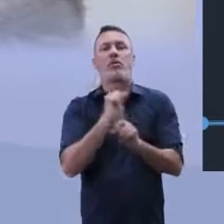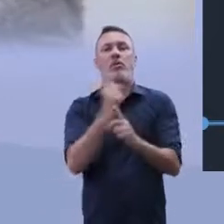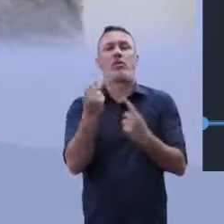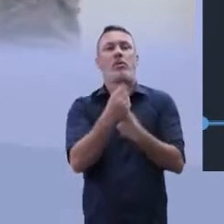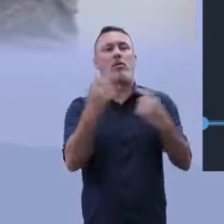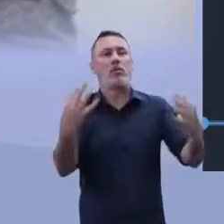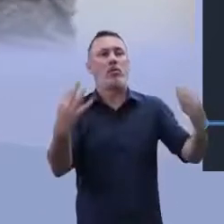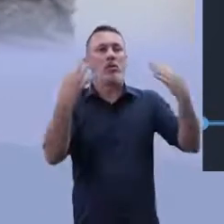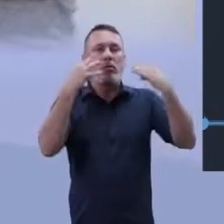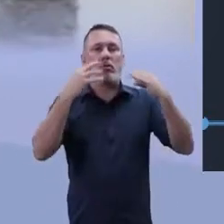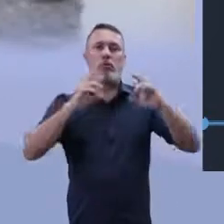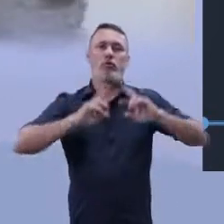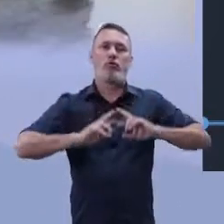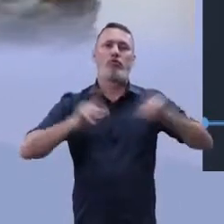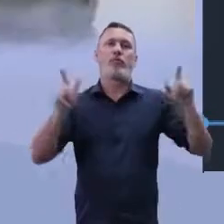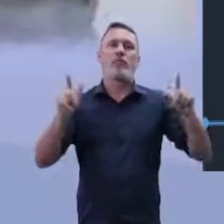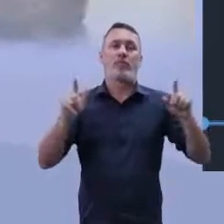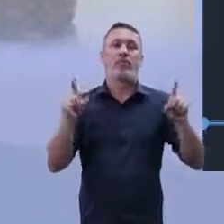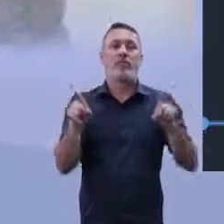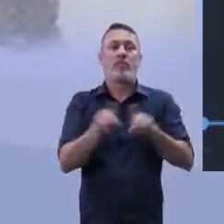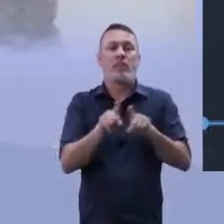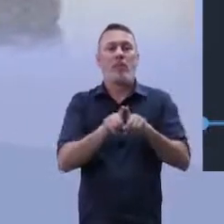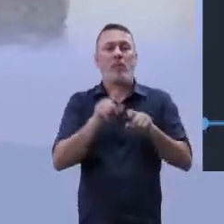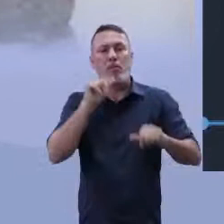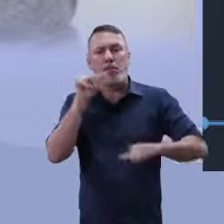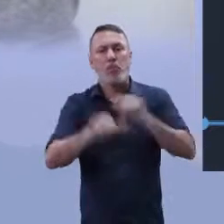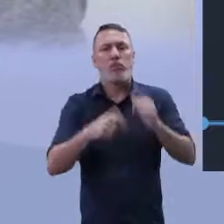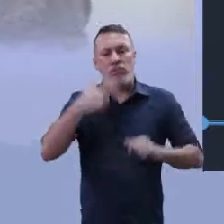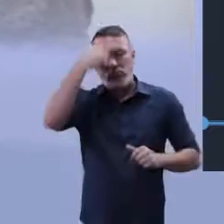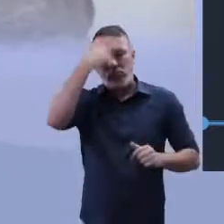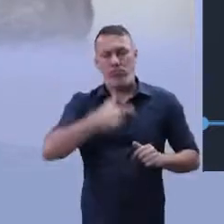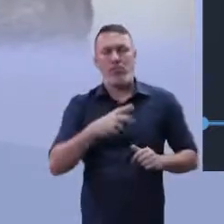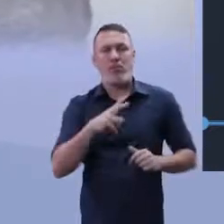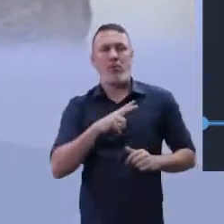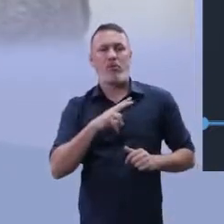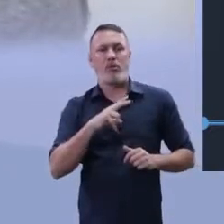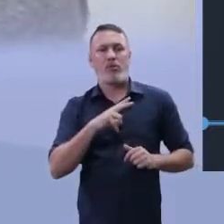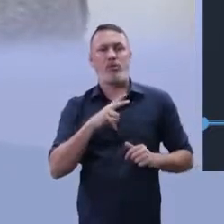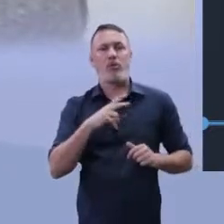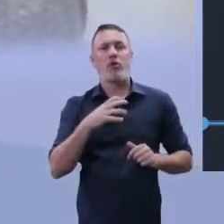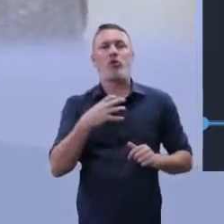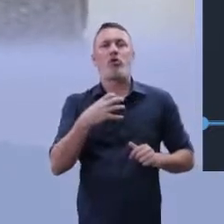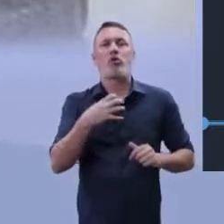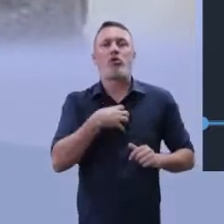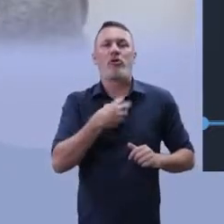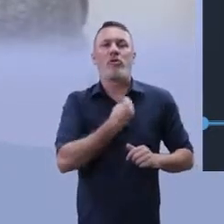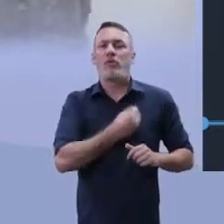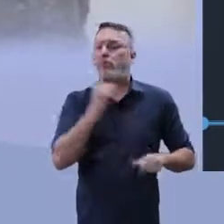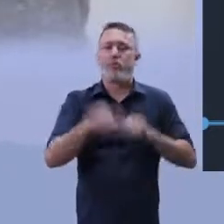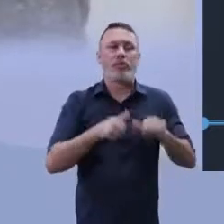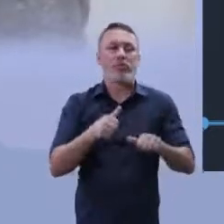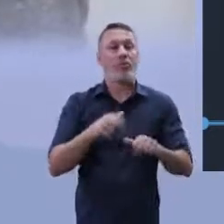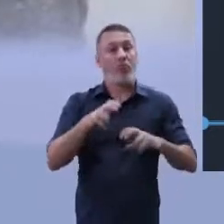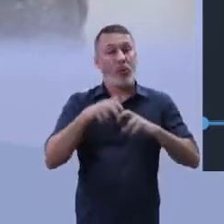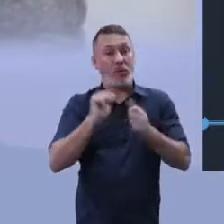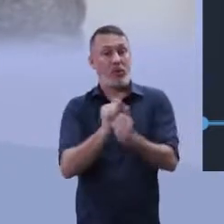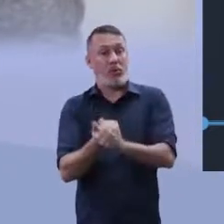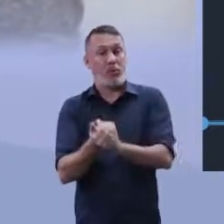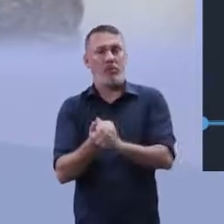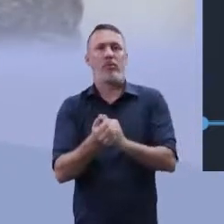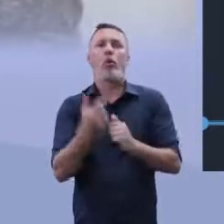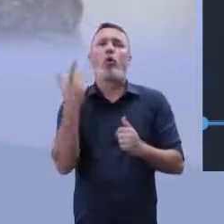mudar a sociedade. Ele consegue mudar o seu eu, né? Ele consegue mudar a sua situação de vida.